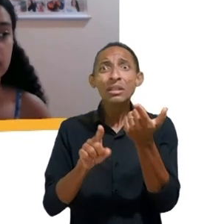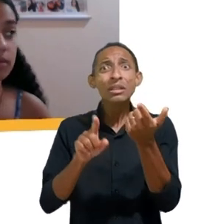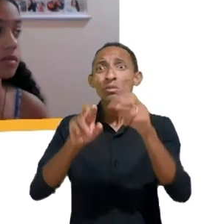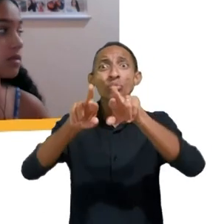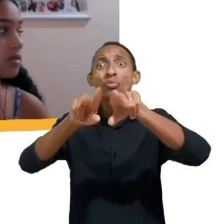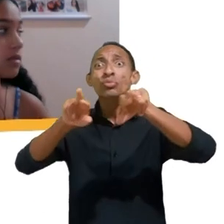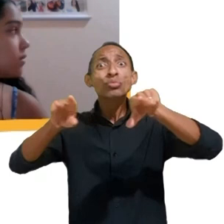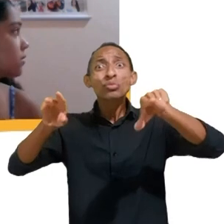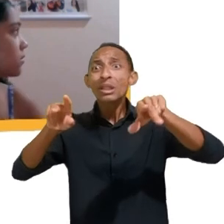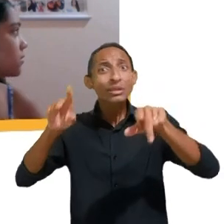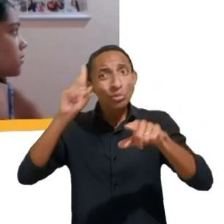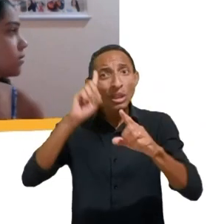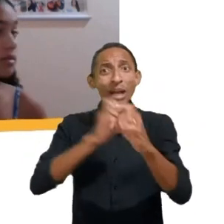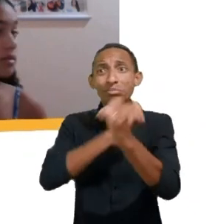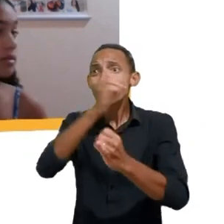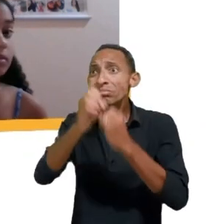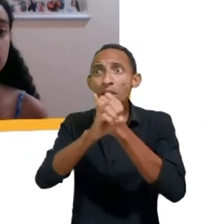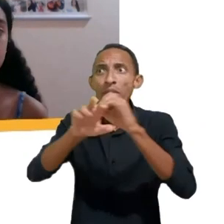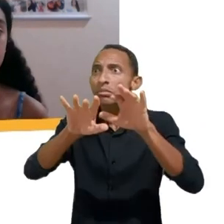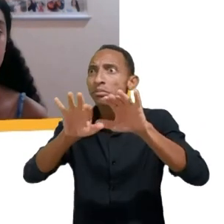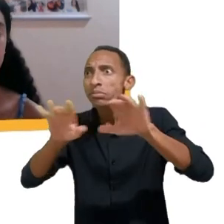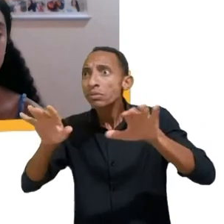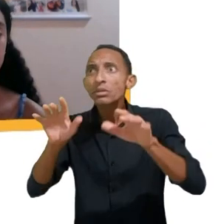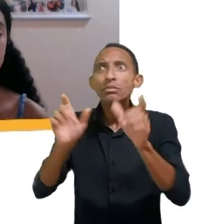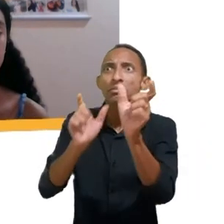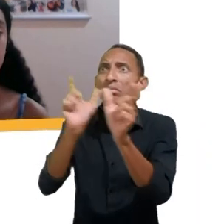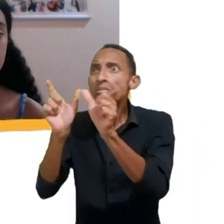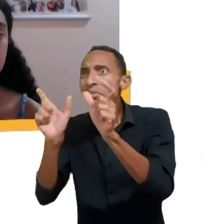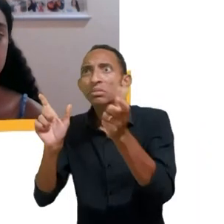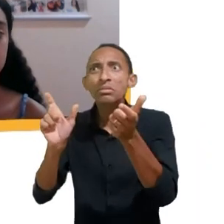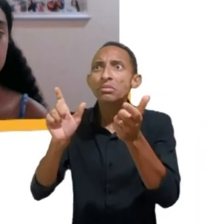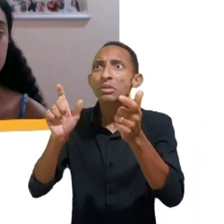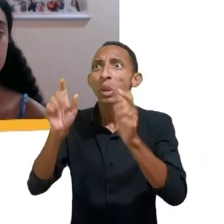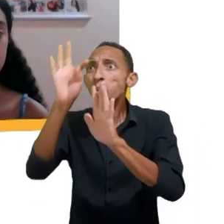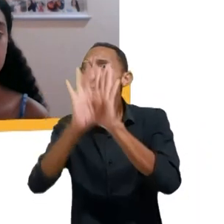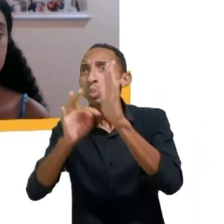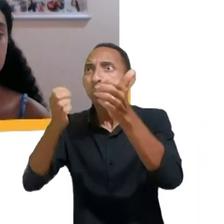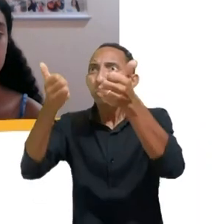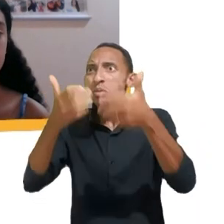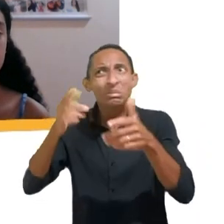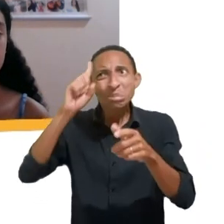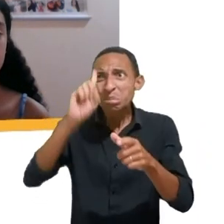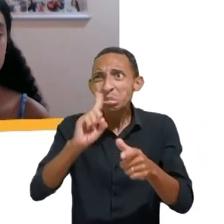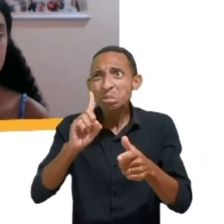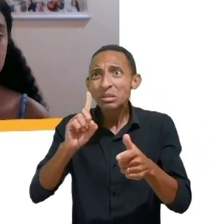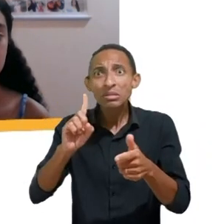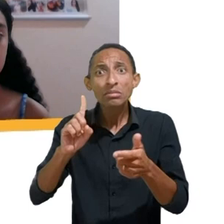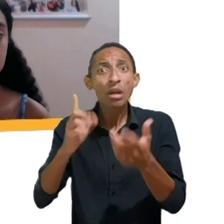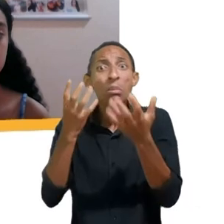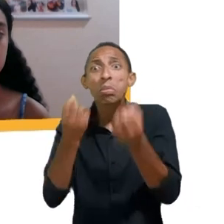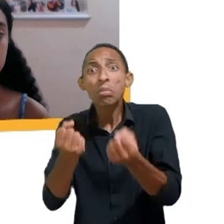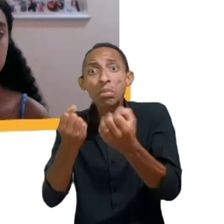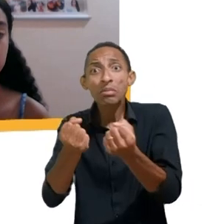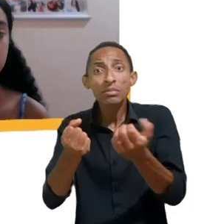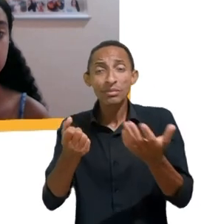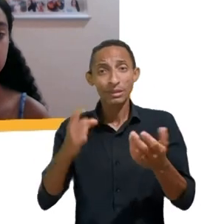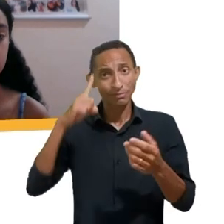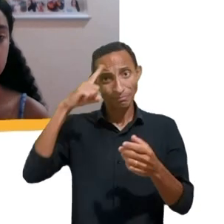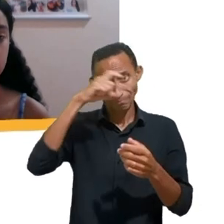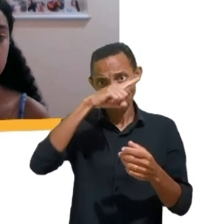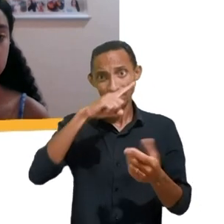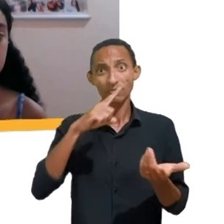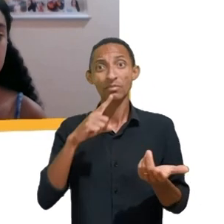alternativa de, não, eu não concordo, então ela vai fazer o quê? Então, nesse sentido, o consentimento, ele é oportuno,